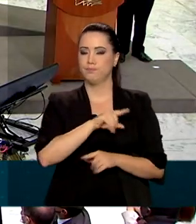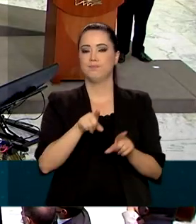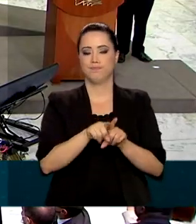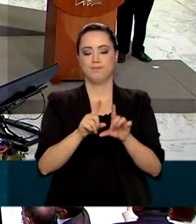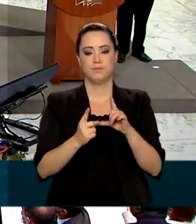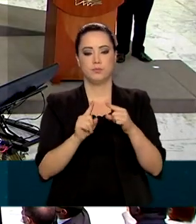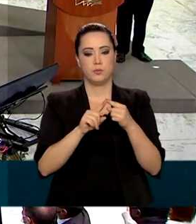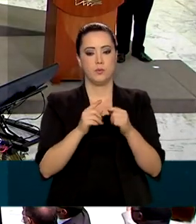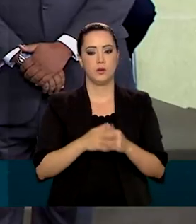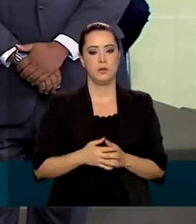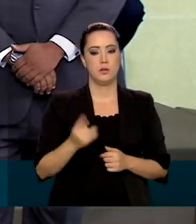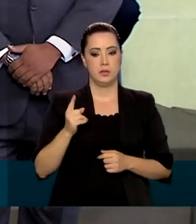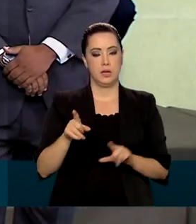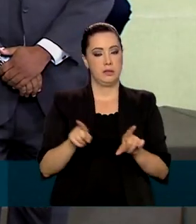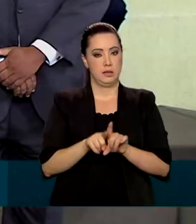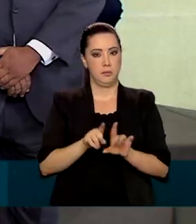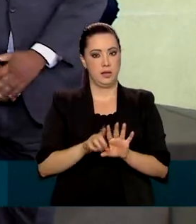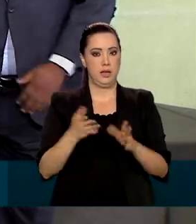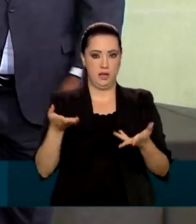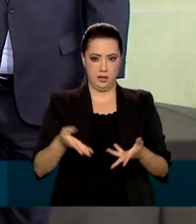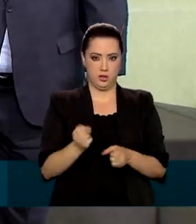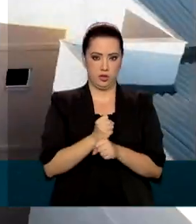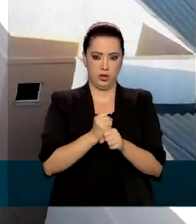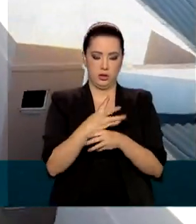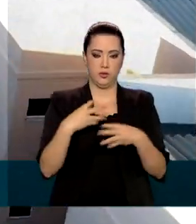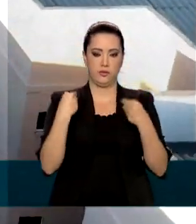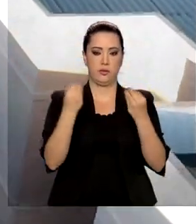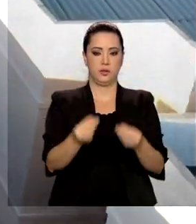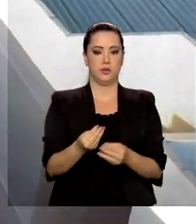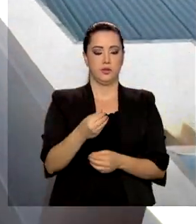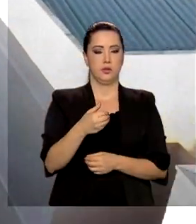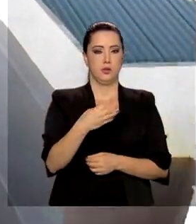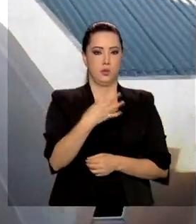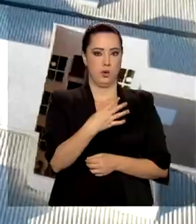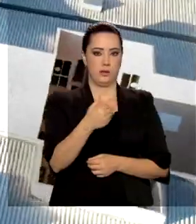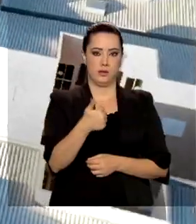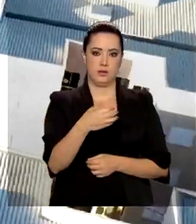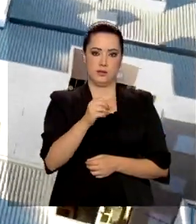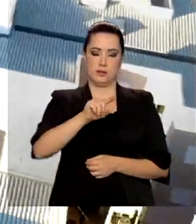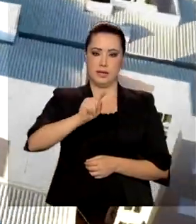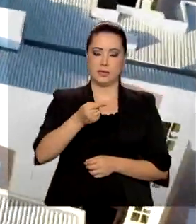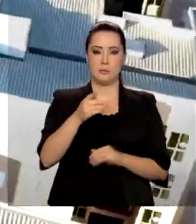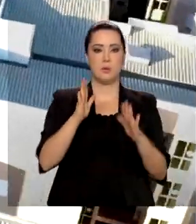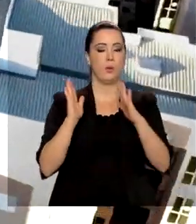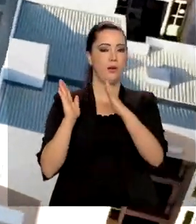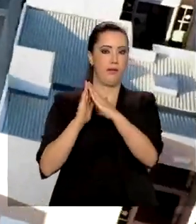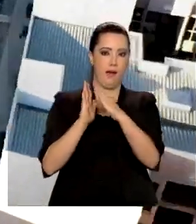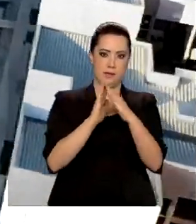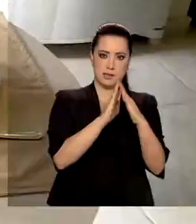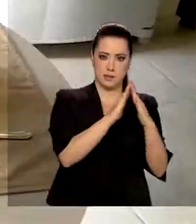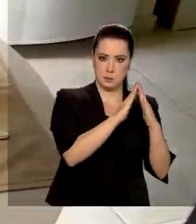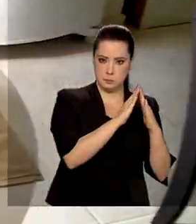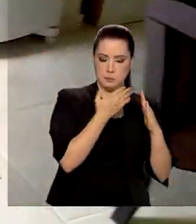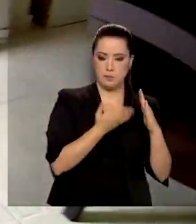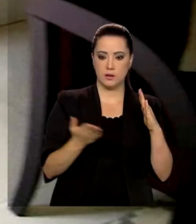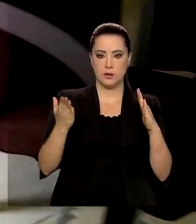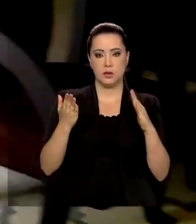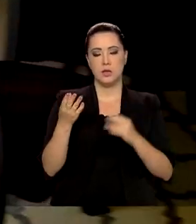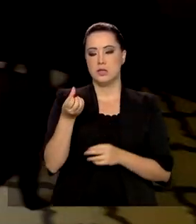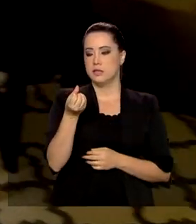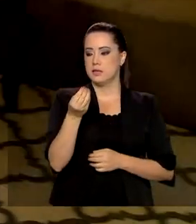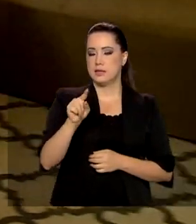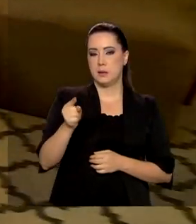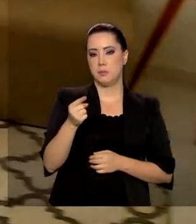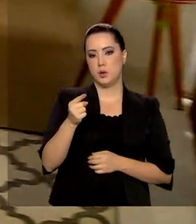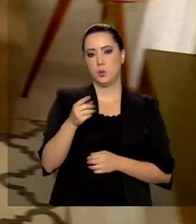A pasta também encerra 2020 com a entrega de 410 mil moradias, 60 mil delas para famílias com